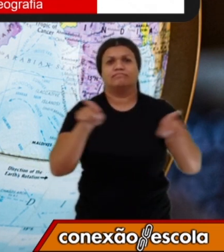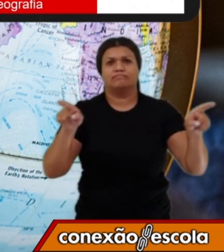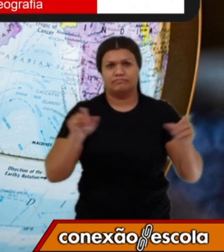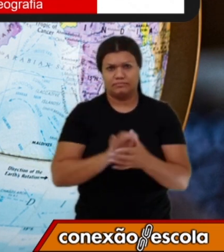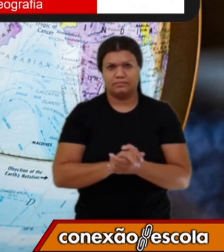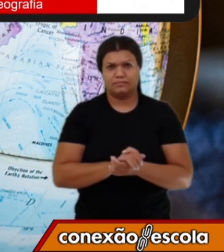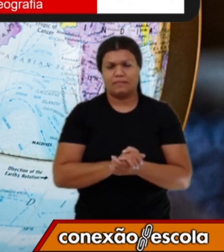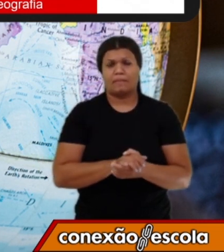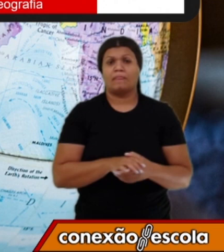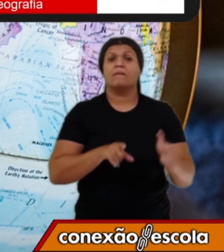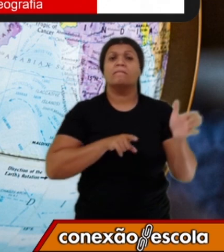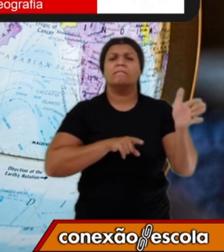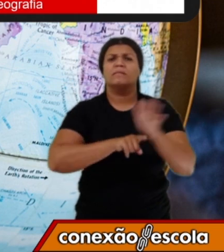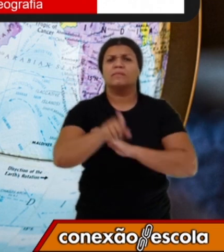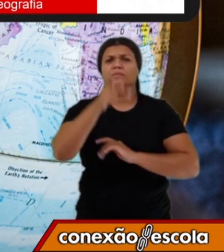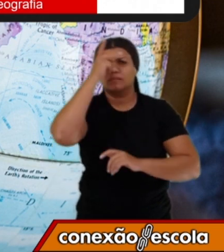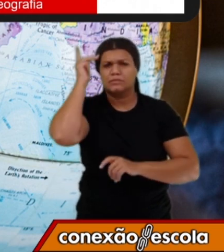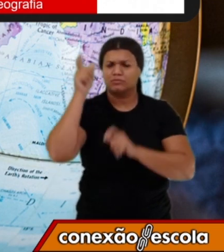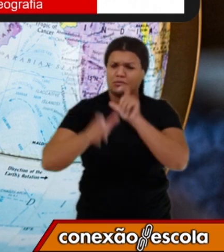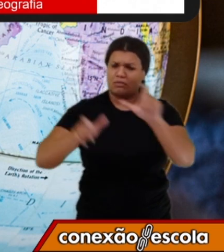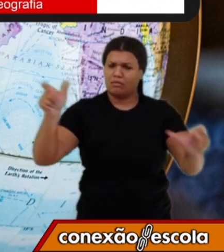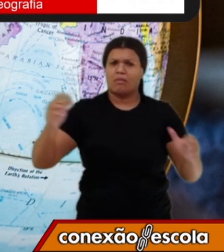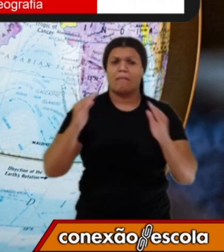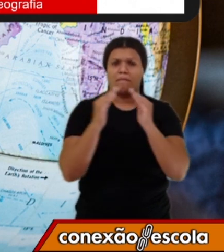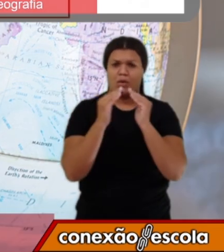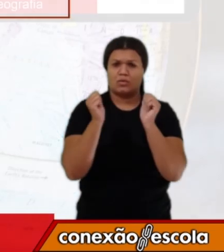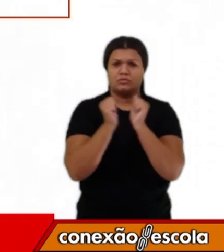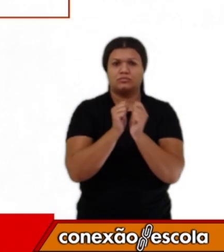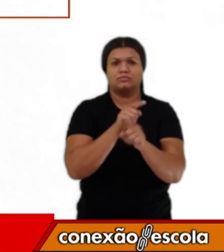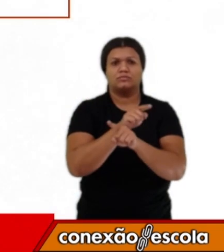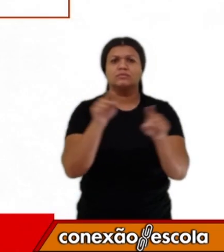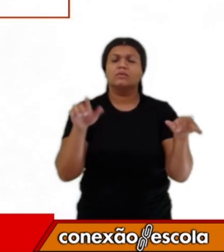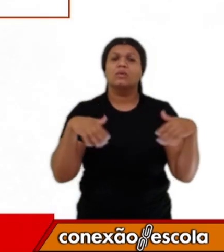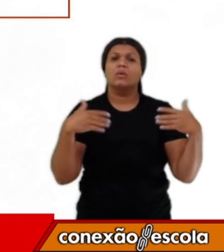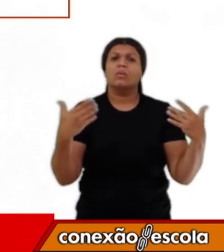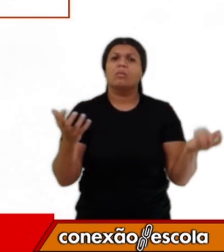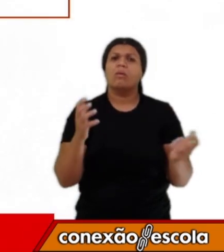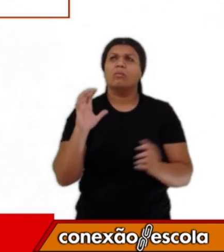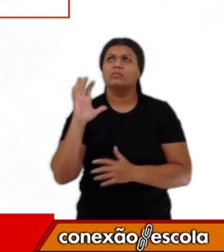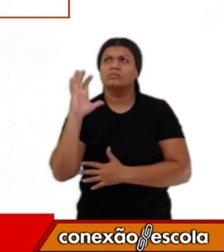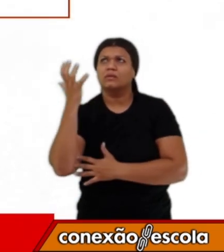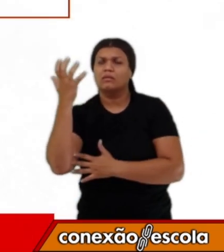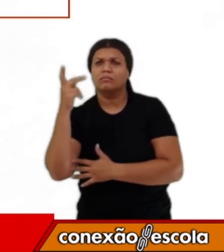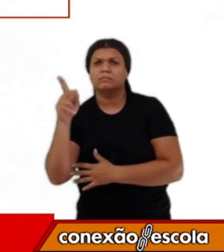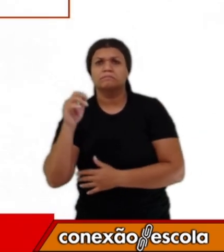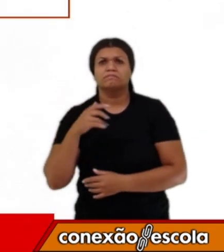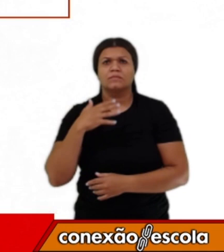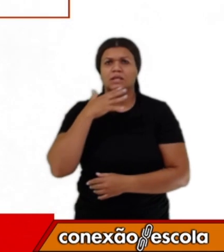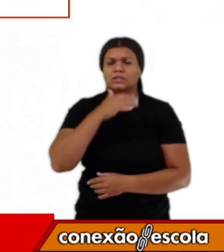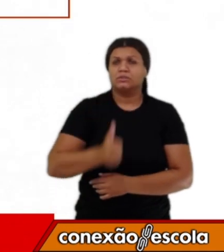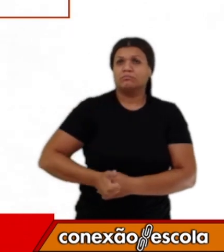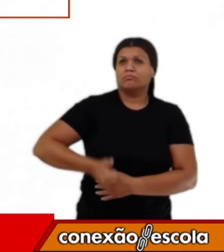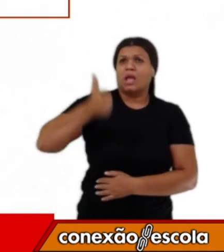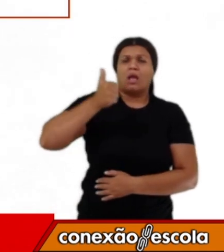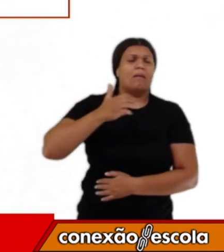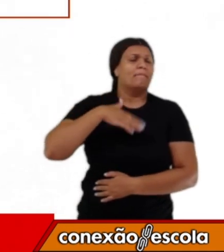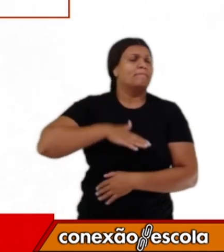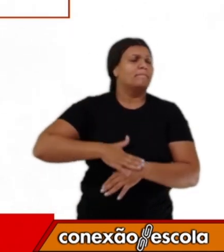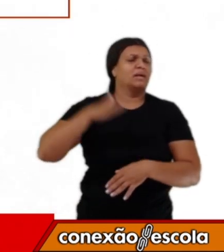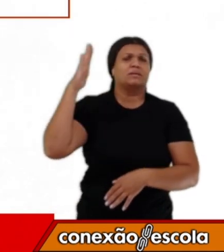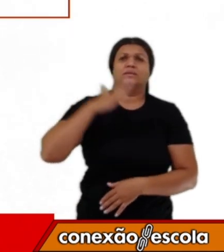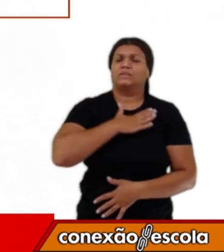Pergunte para as pessoas que moram com você qual é a estação do ano preferida delas, a estação que elas